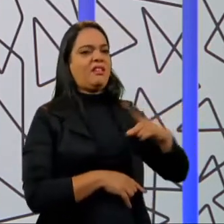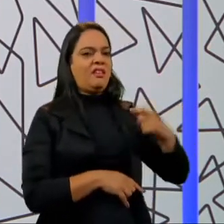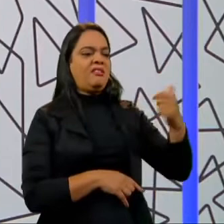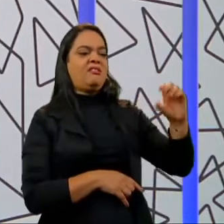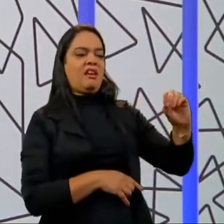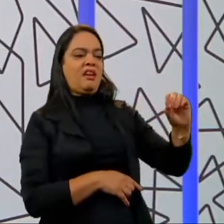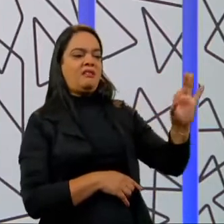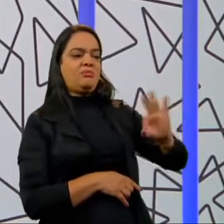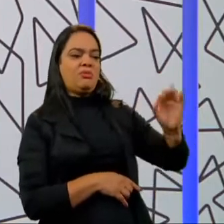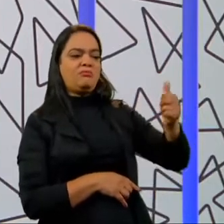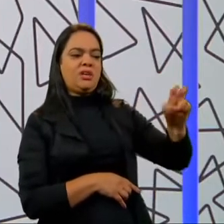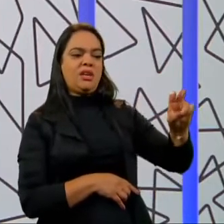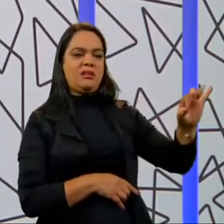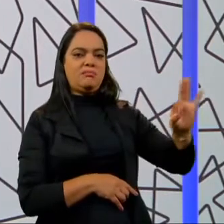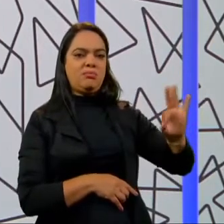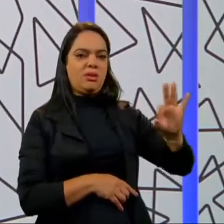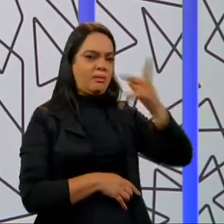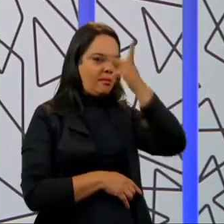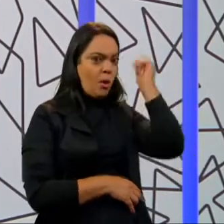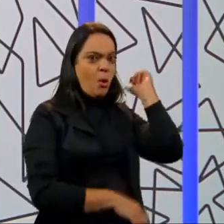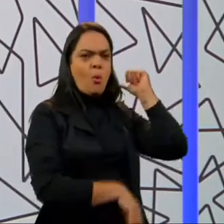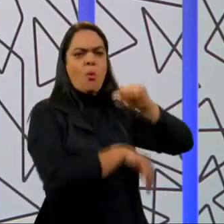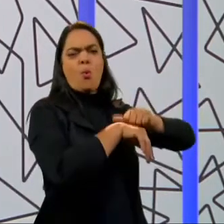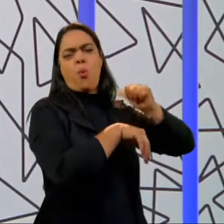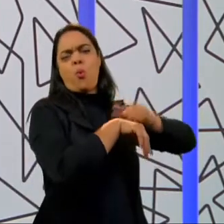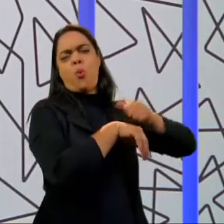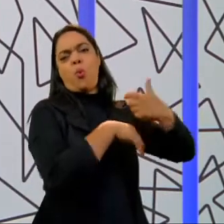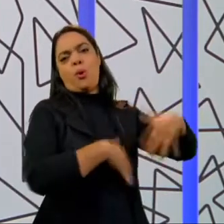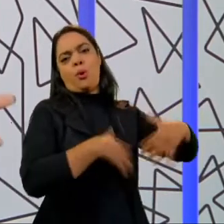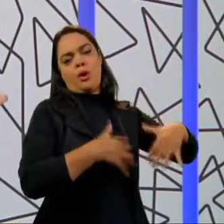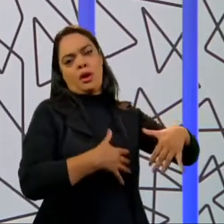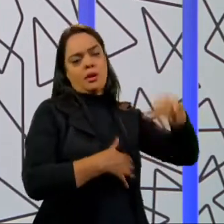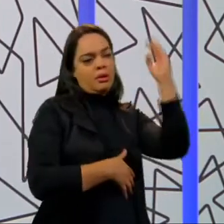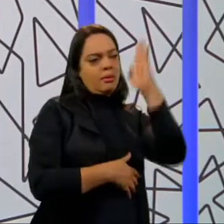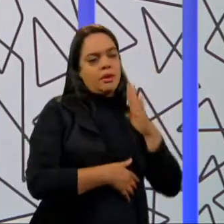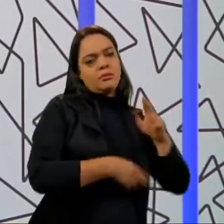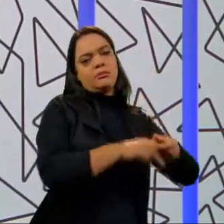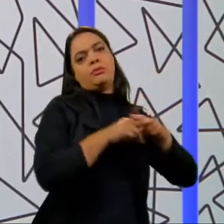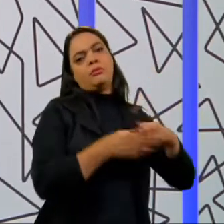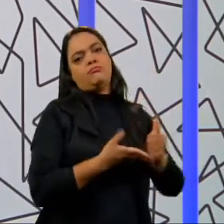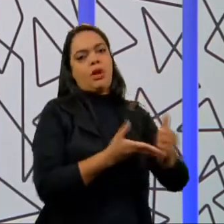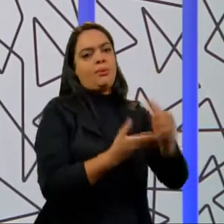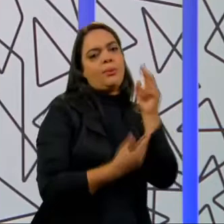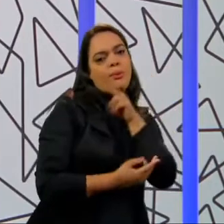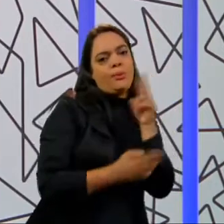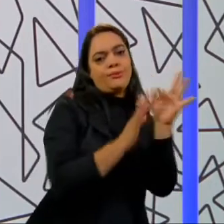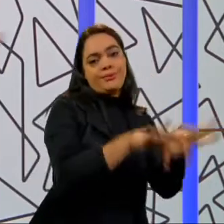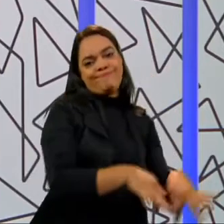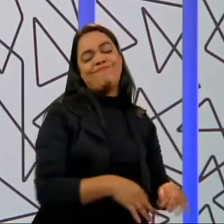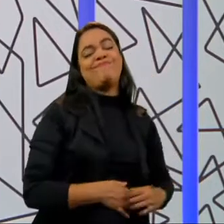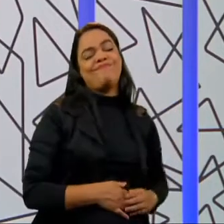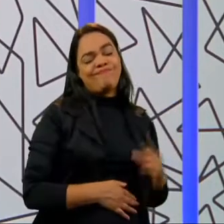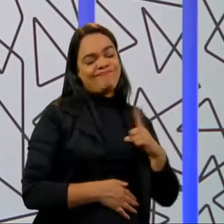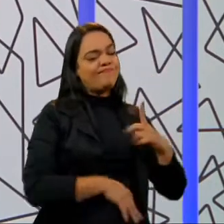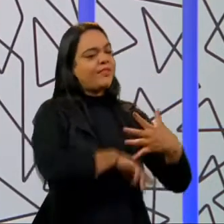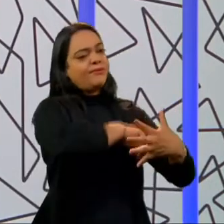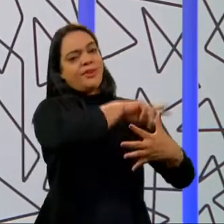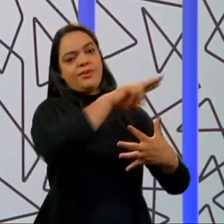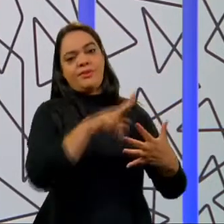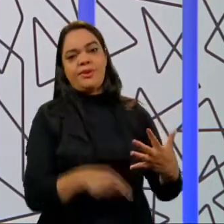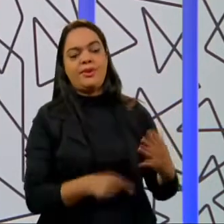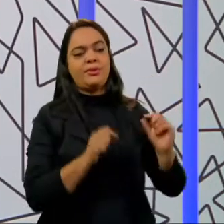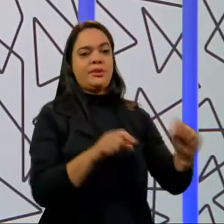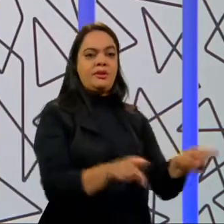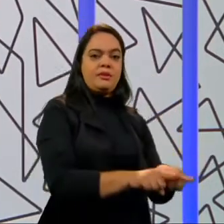% de pessoas em extrema pobreza devido ao fim desse auxílio emergencial. Então, são várias questões, dentre elas